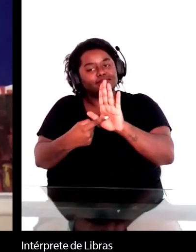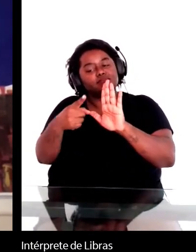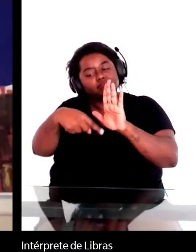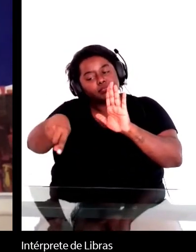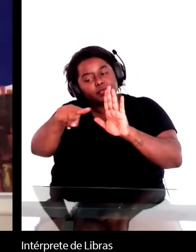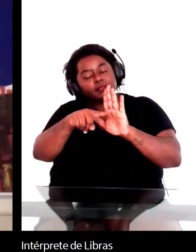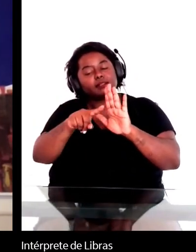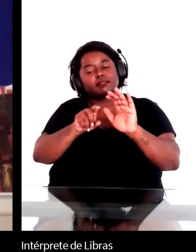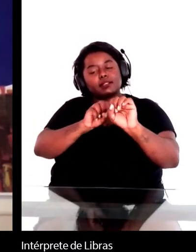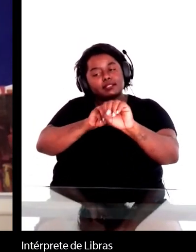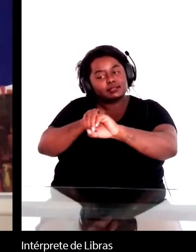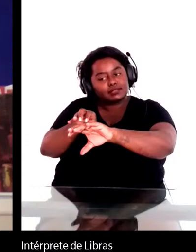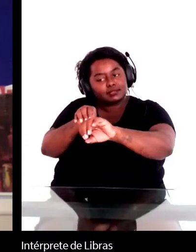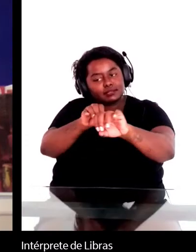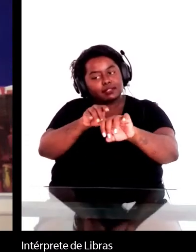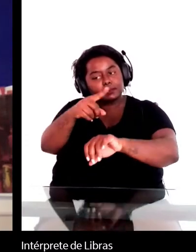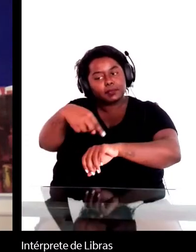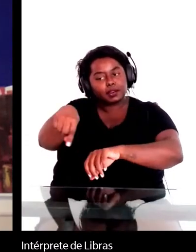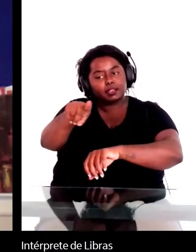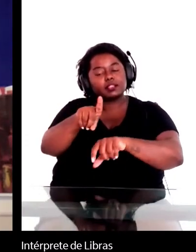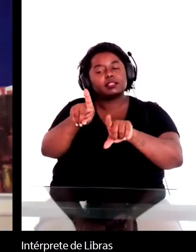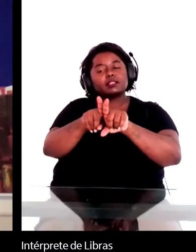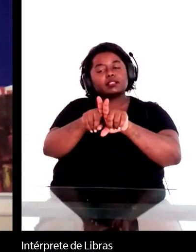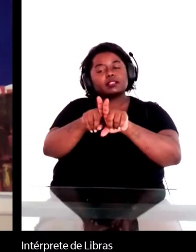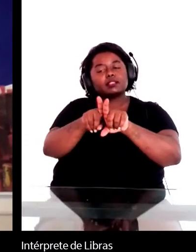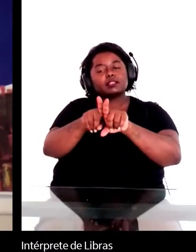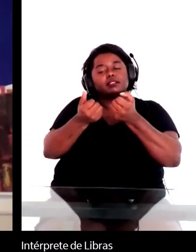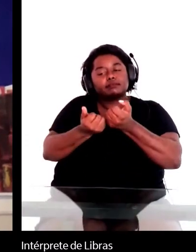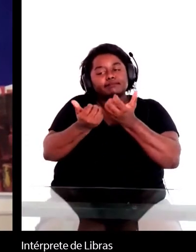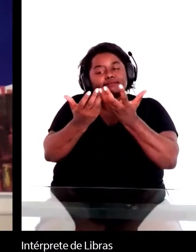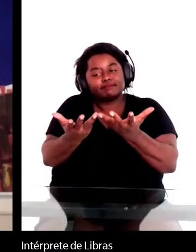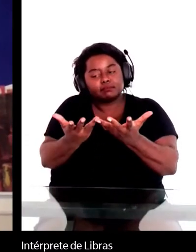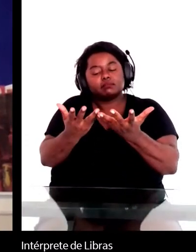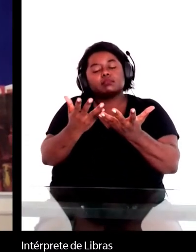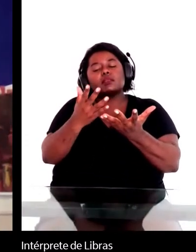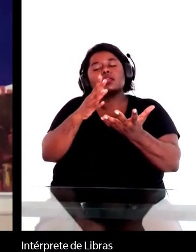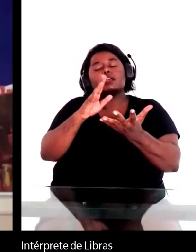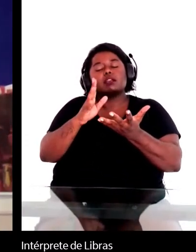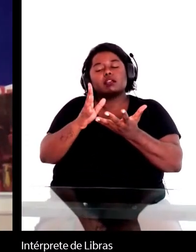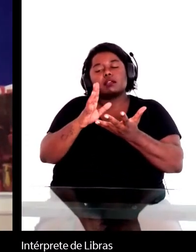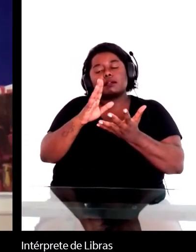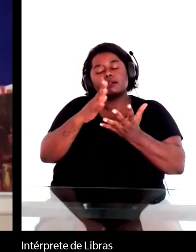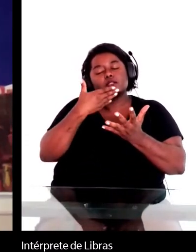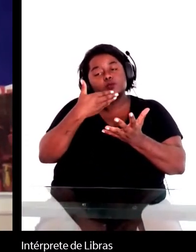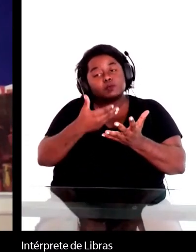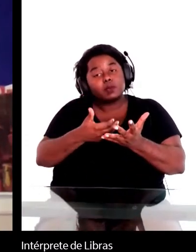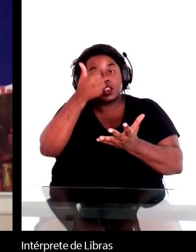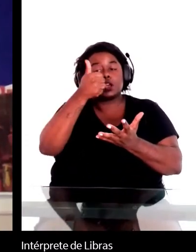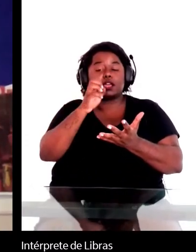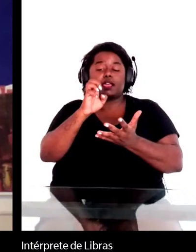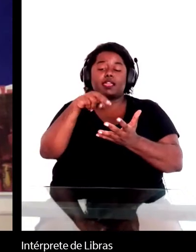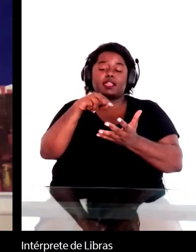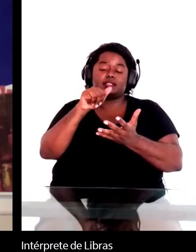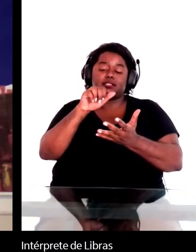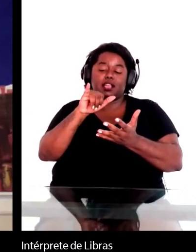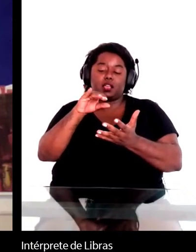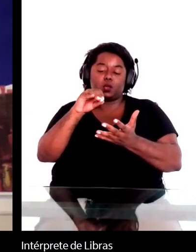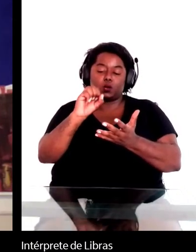disponível os melhores ensaios críticos em tradução para ajudar